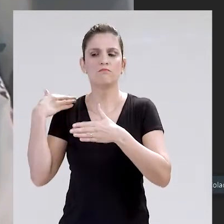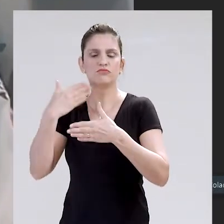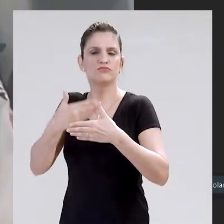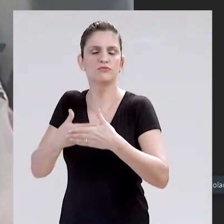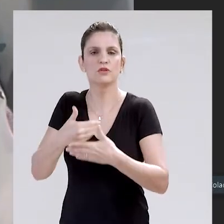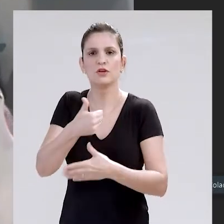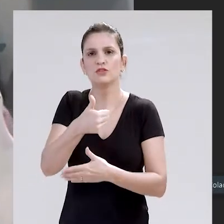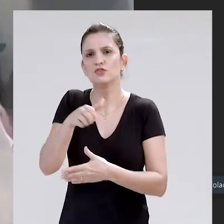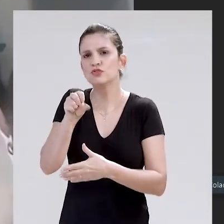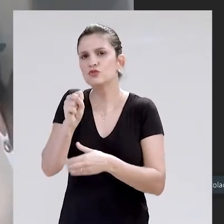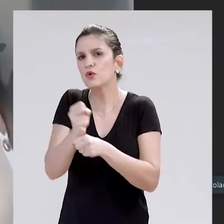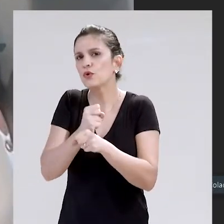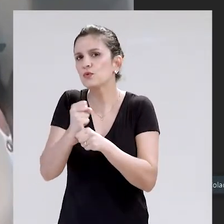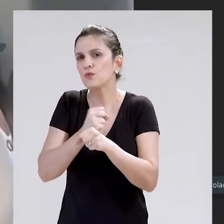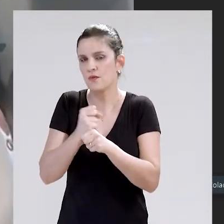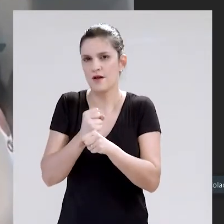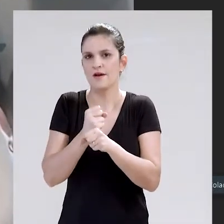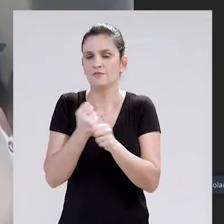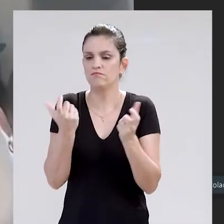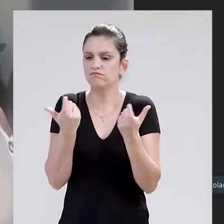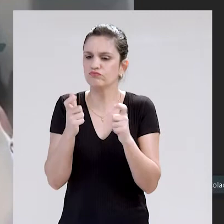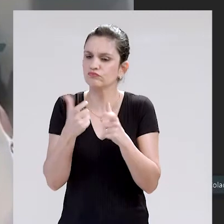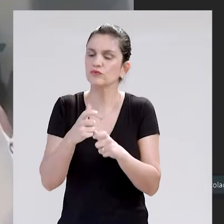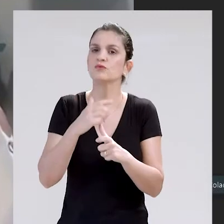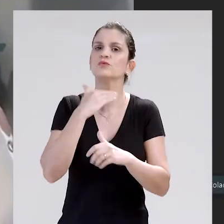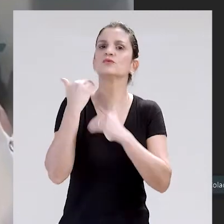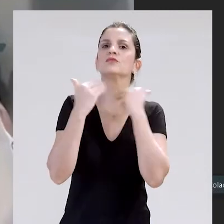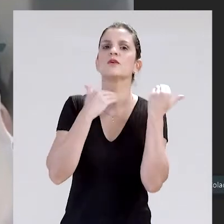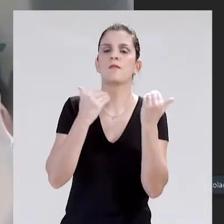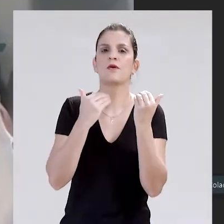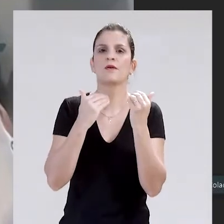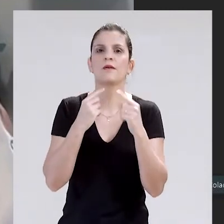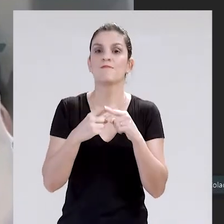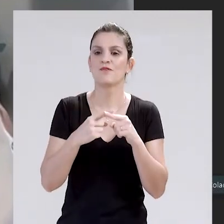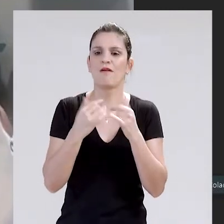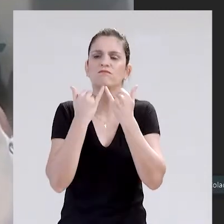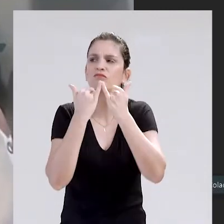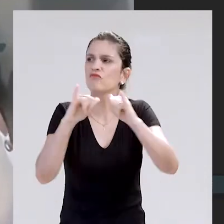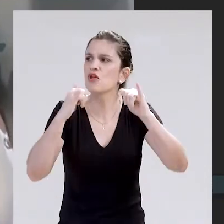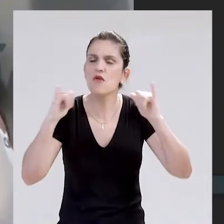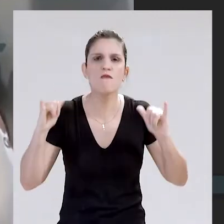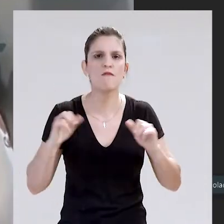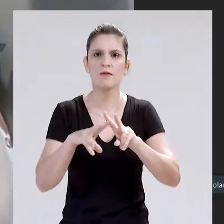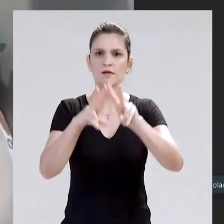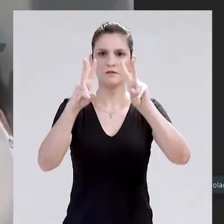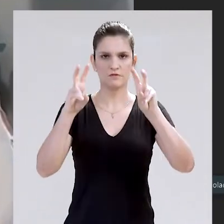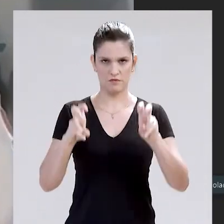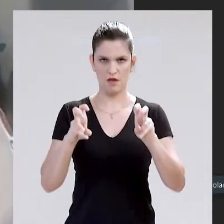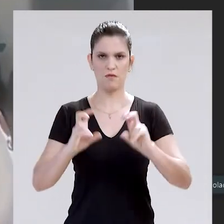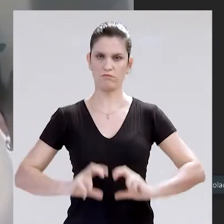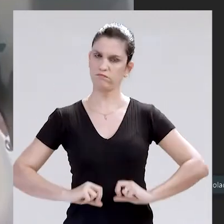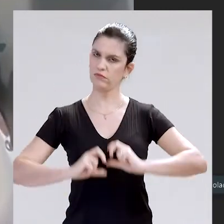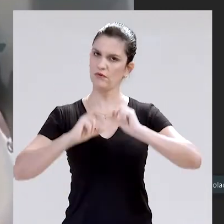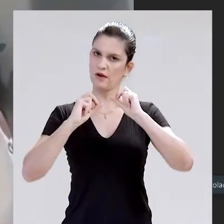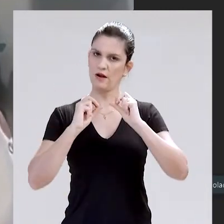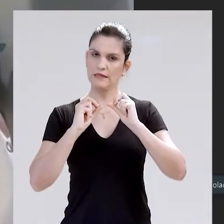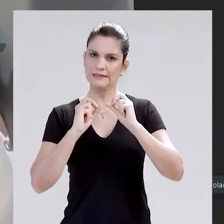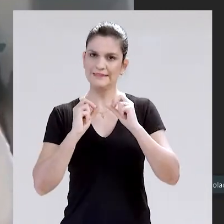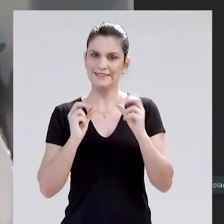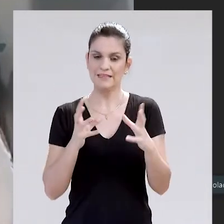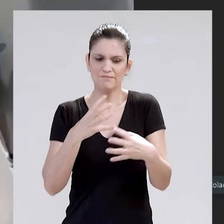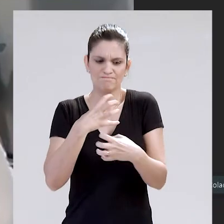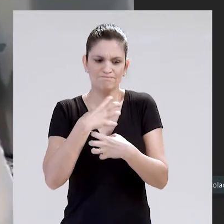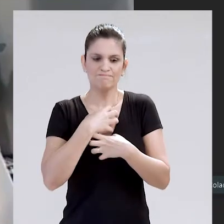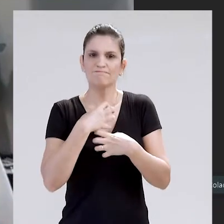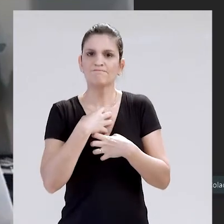18 anos, vem no Brasil reduzindo a mortalidade, porque ao falar sobre o assunto, as pessoas, não só as mulheres, mas